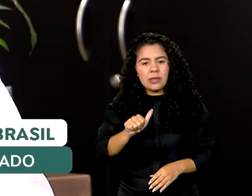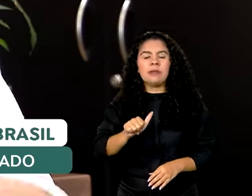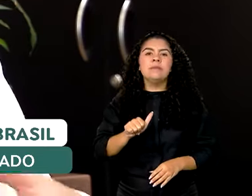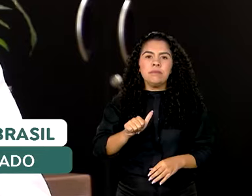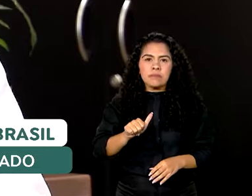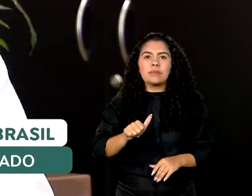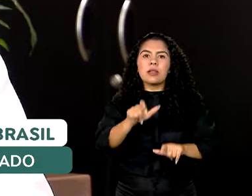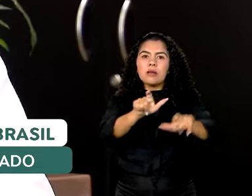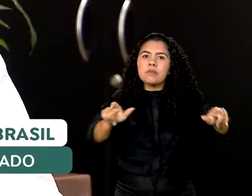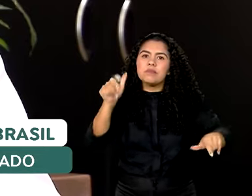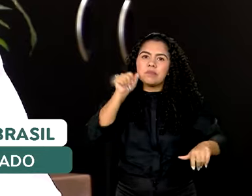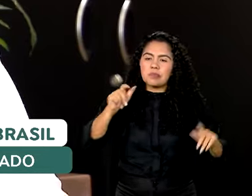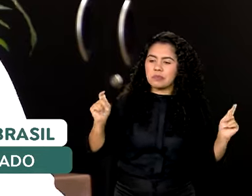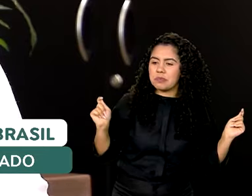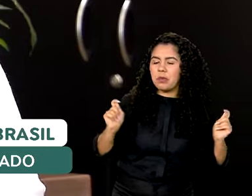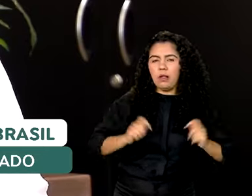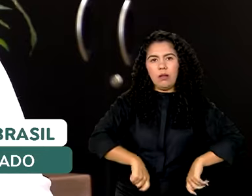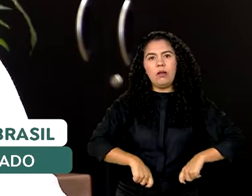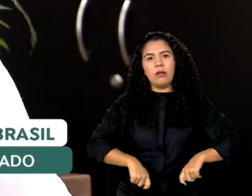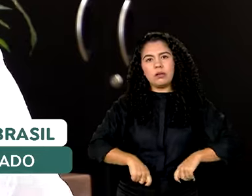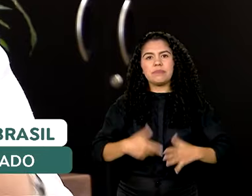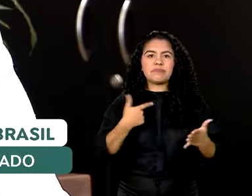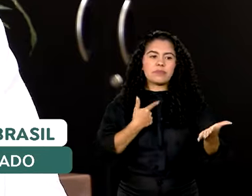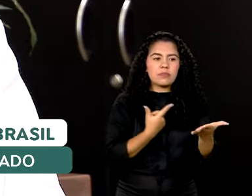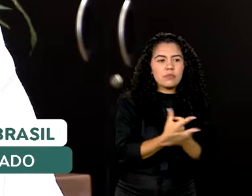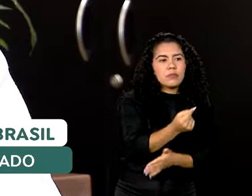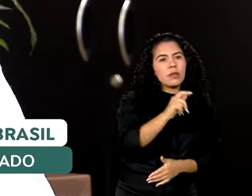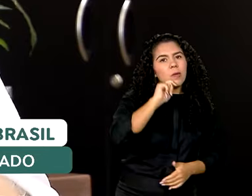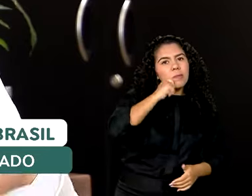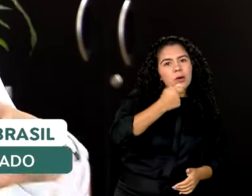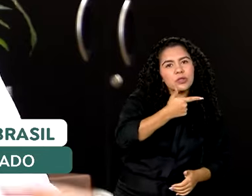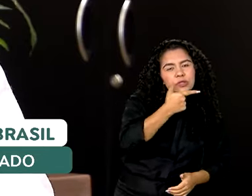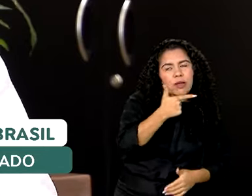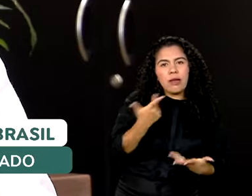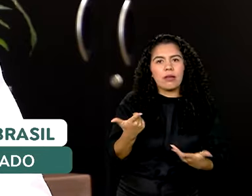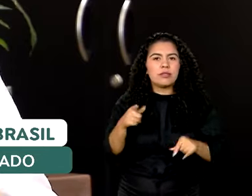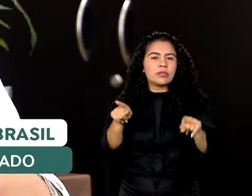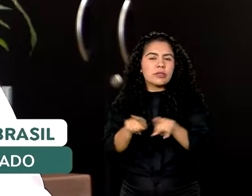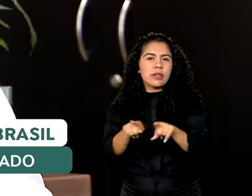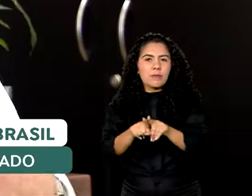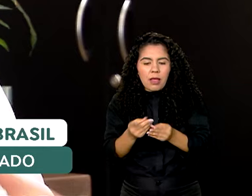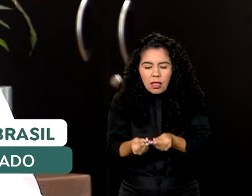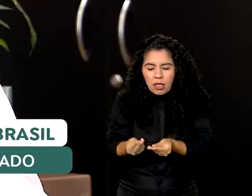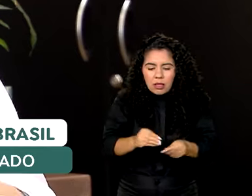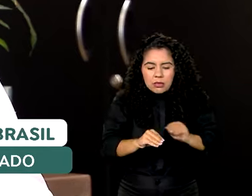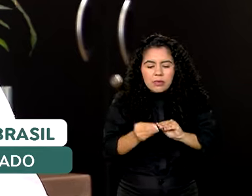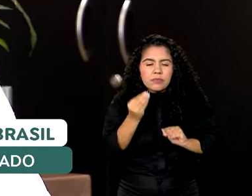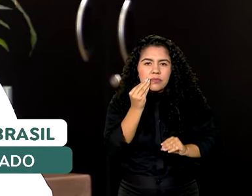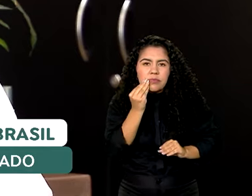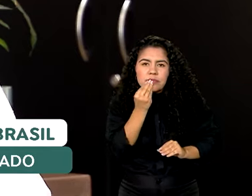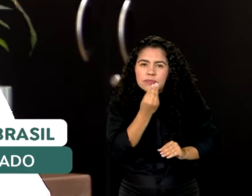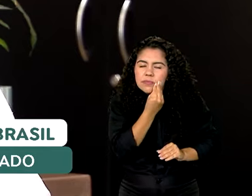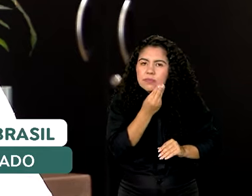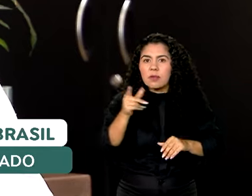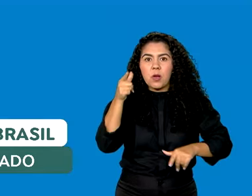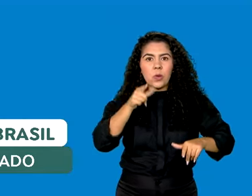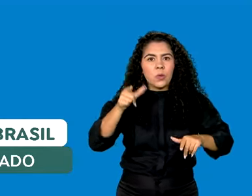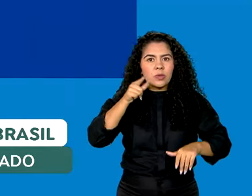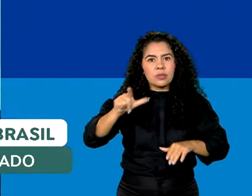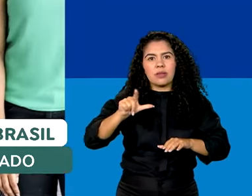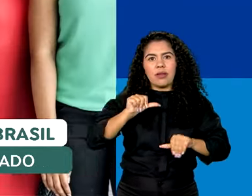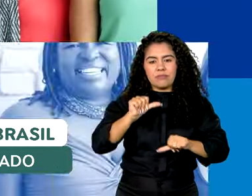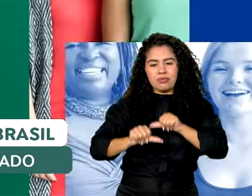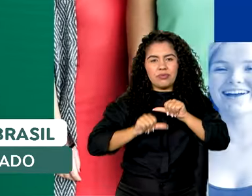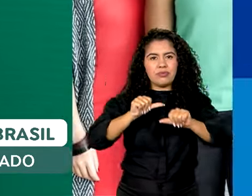possa ter condições do seu pão de queijo, do seu pão, do guardanapo, se transformar em microempreendedorismo.